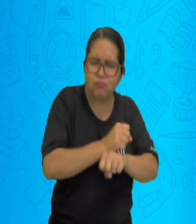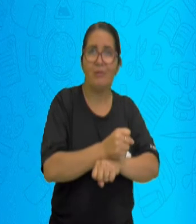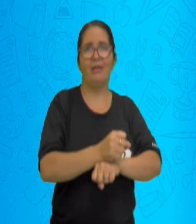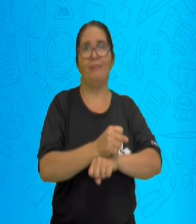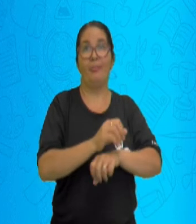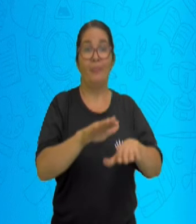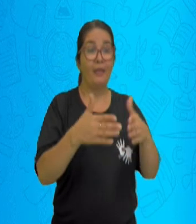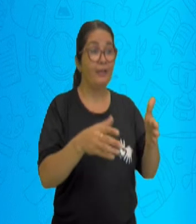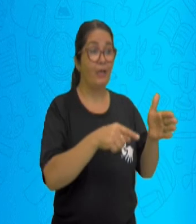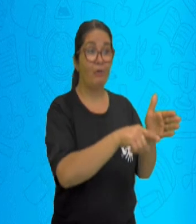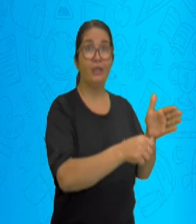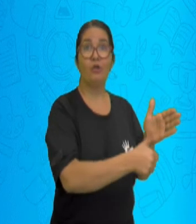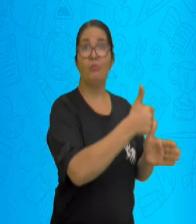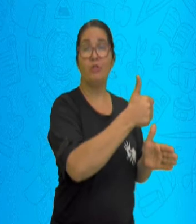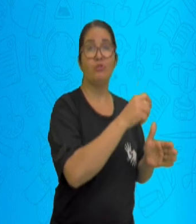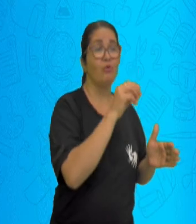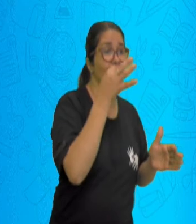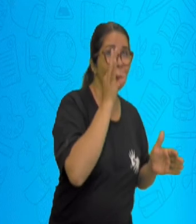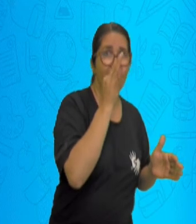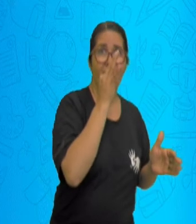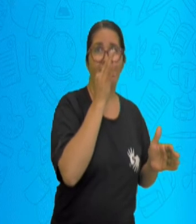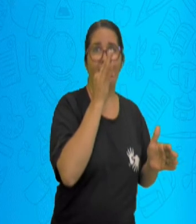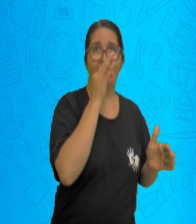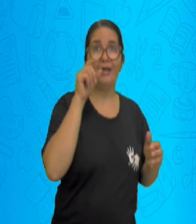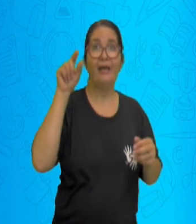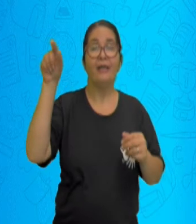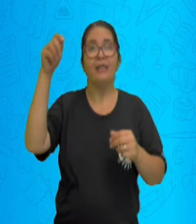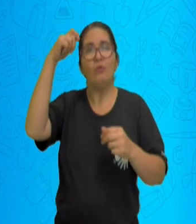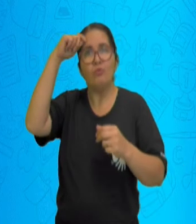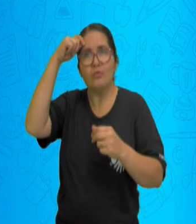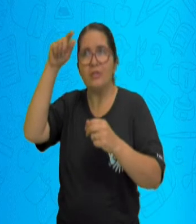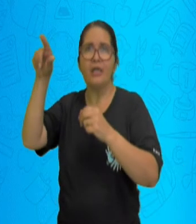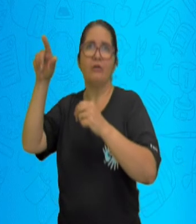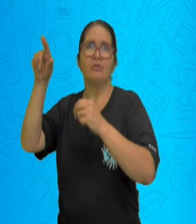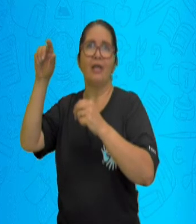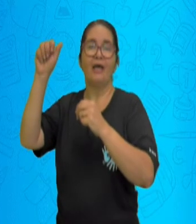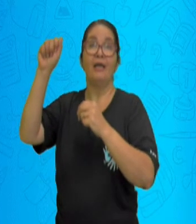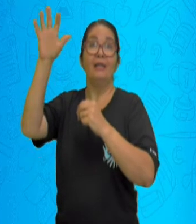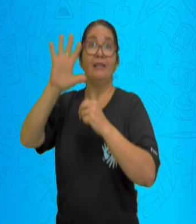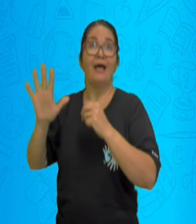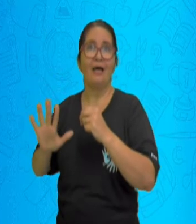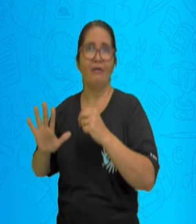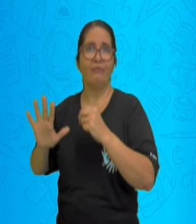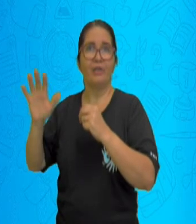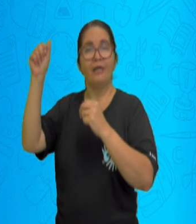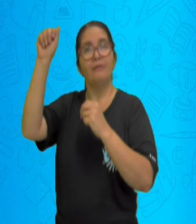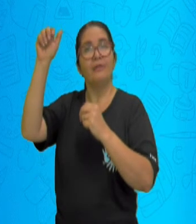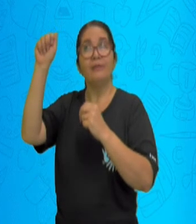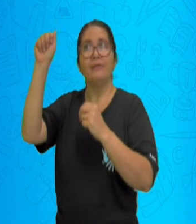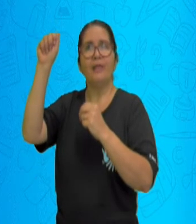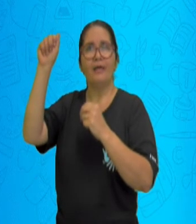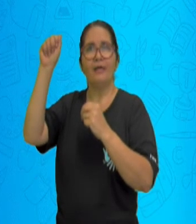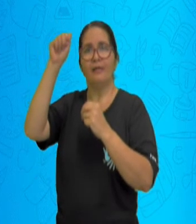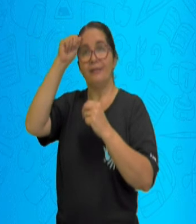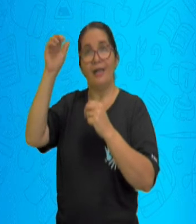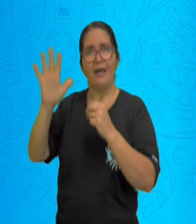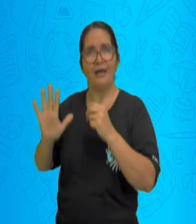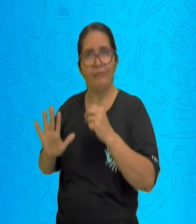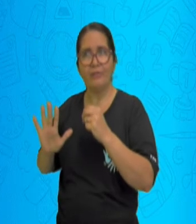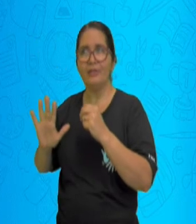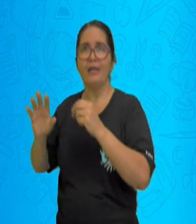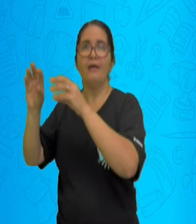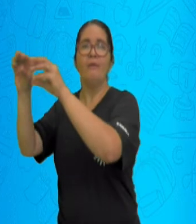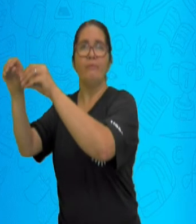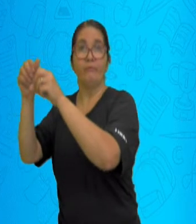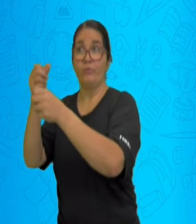da produção do vinho. Então, trouxeram essa cultura de fabricação do vinho, como se tratava da plantação de uvas, das